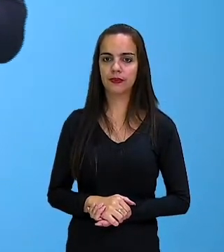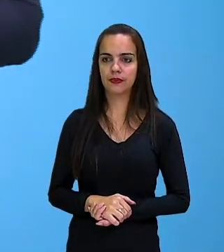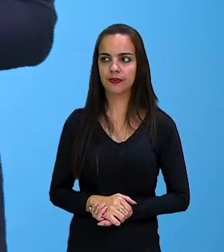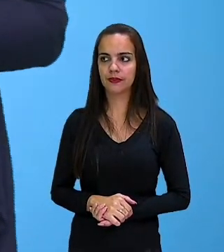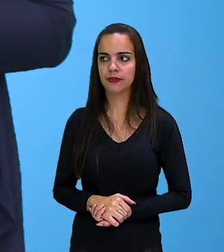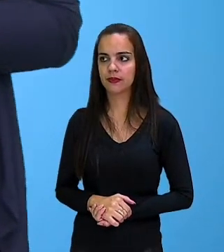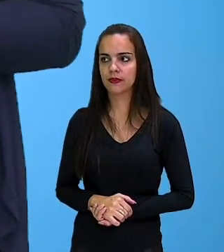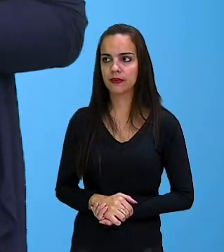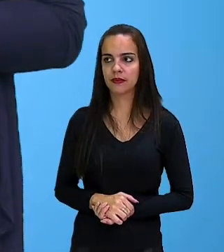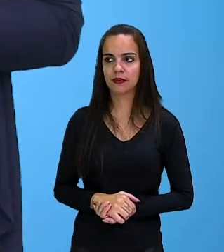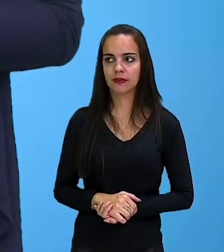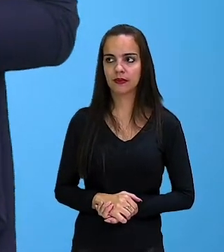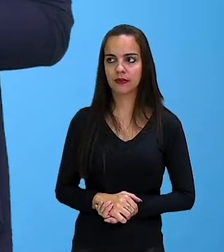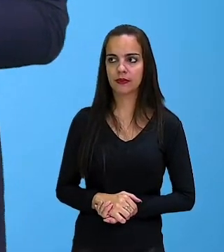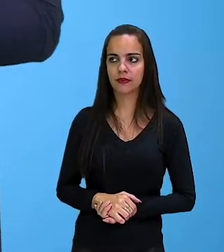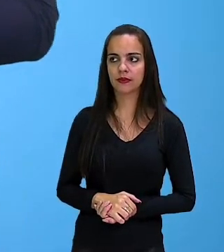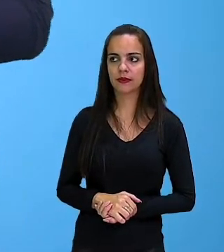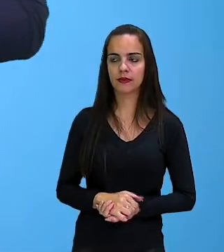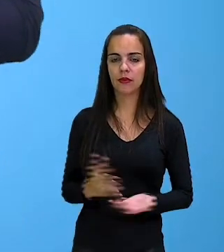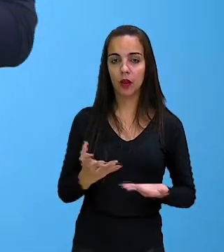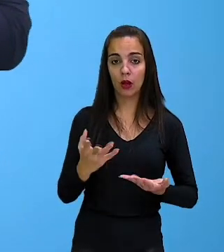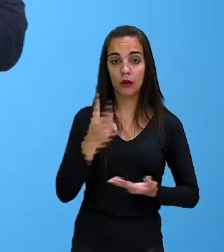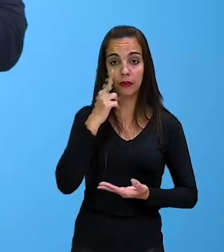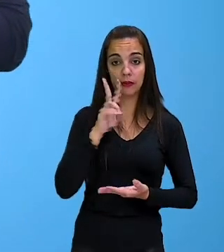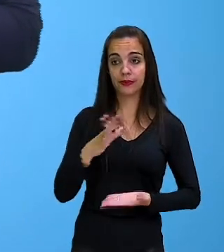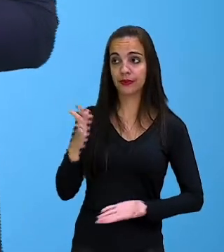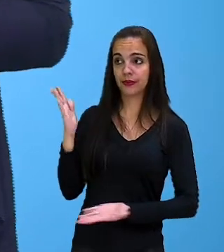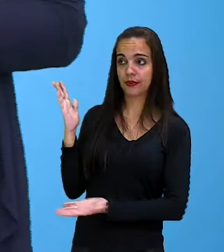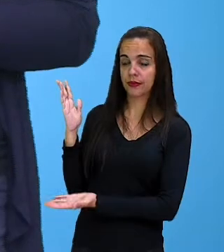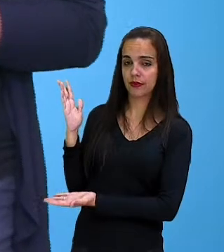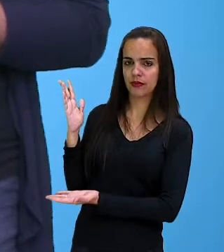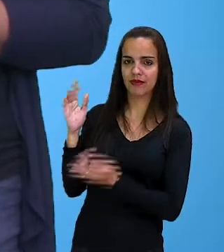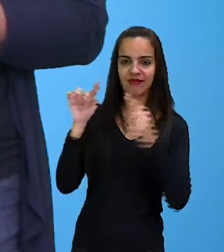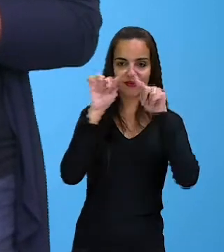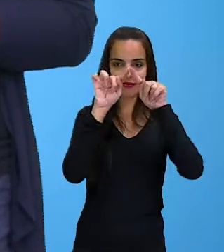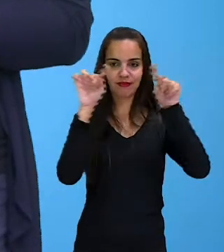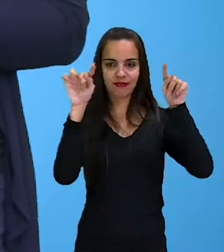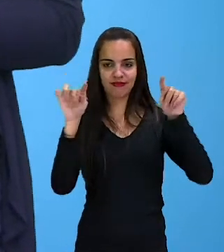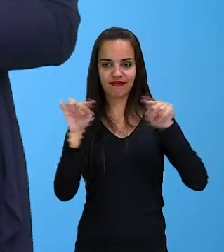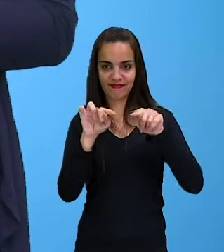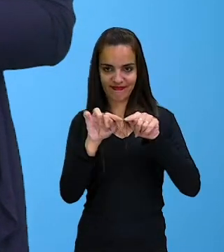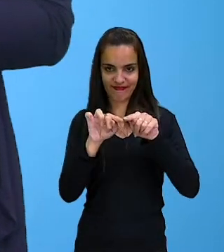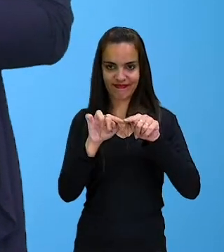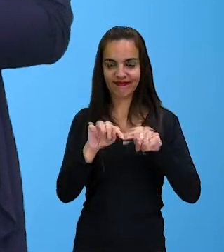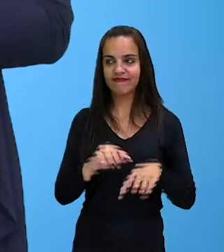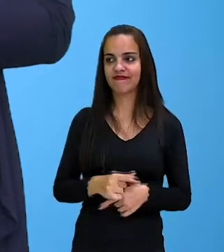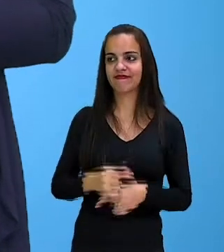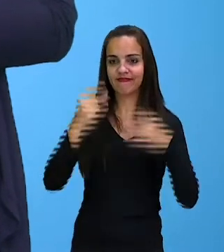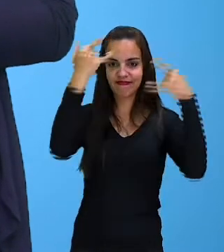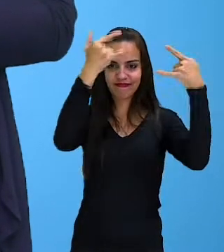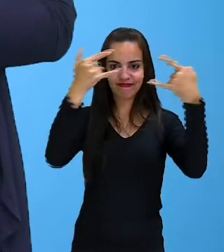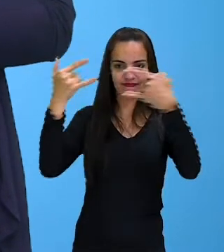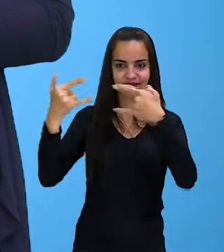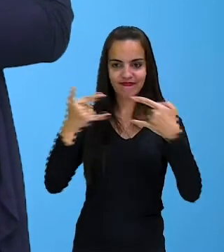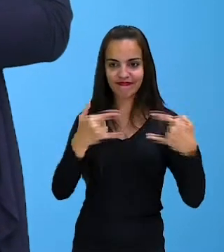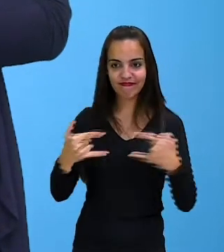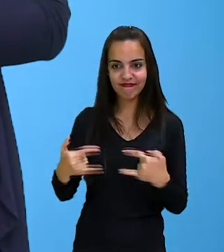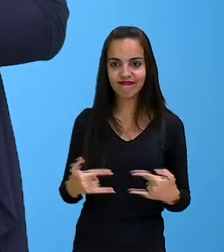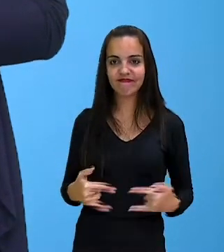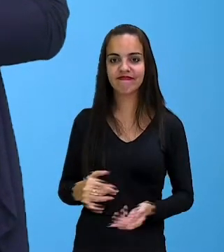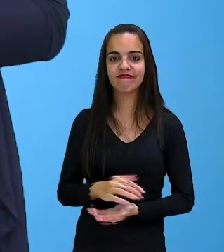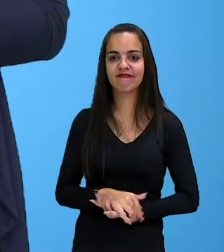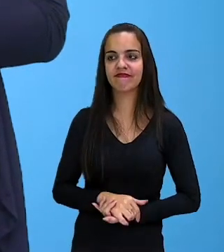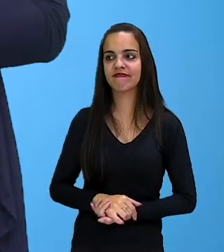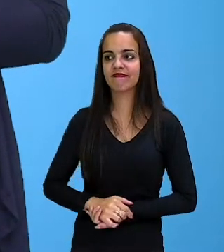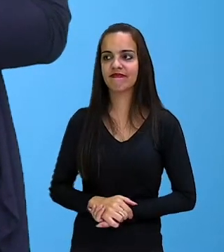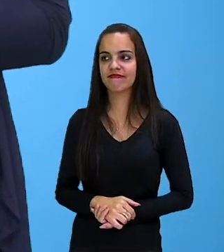Observe aqui, nós temos também essa tirinha, né? coisa que chama Comic Strip,